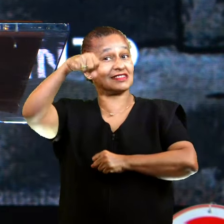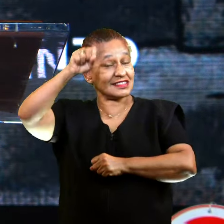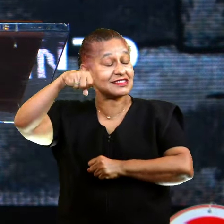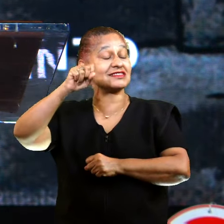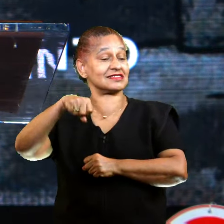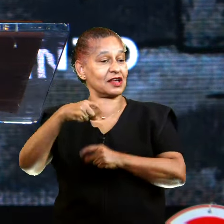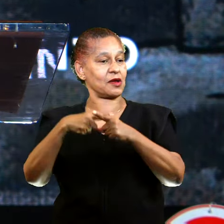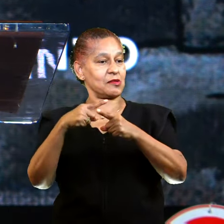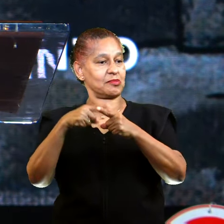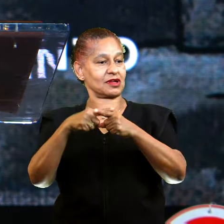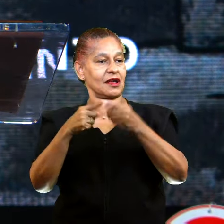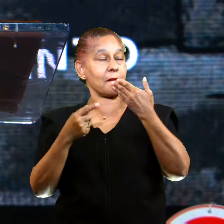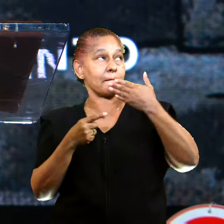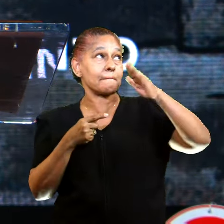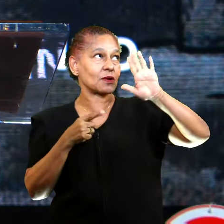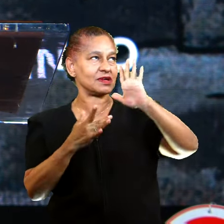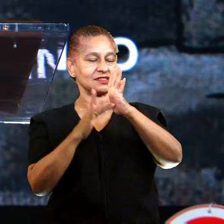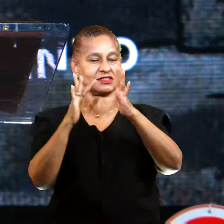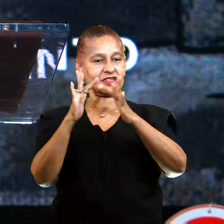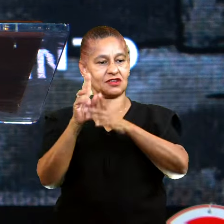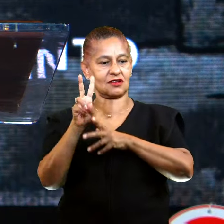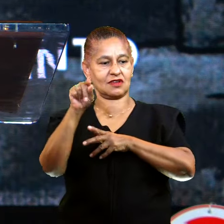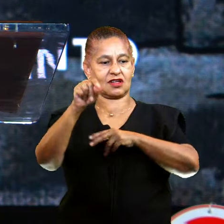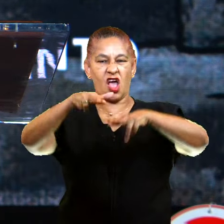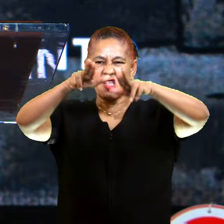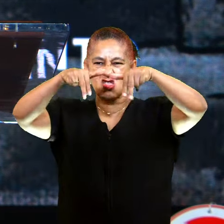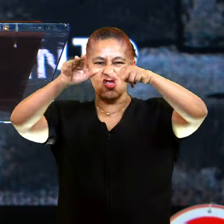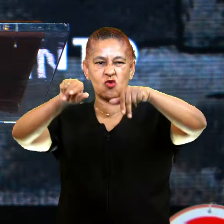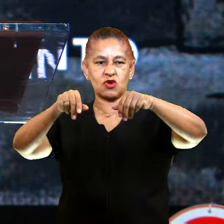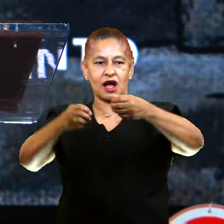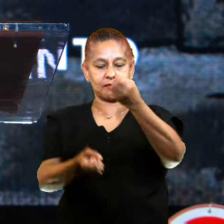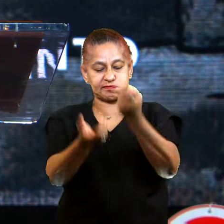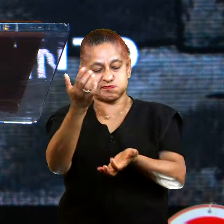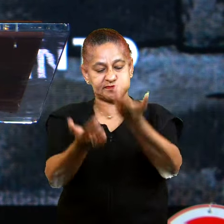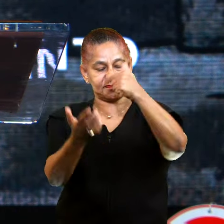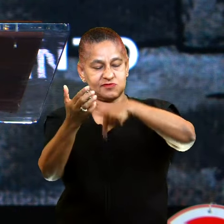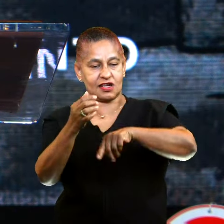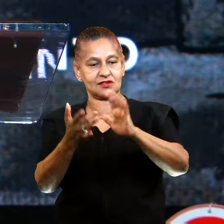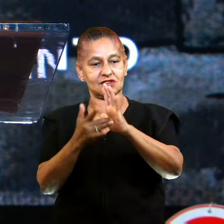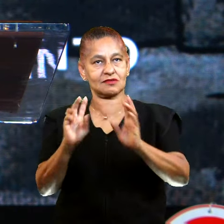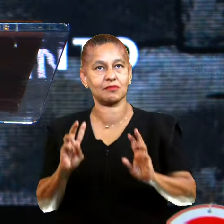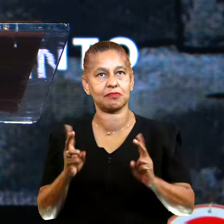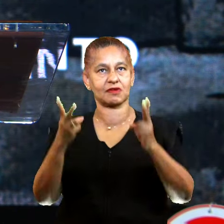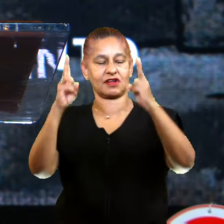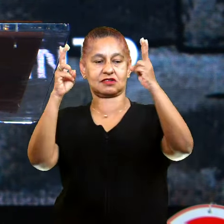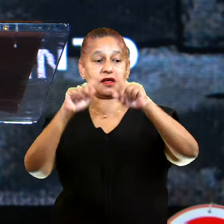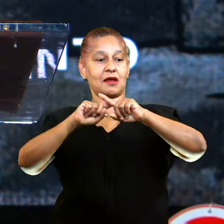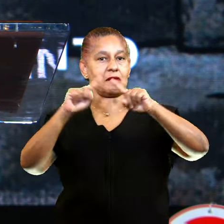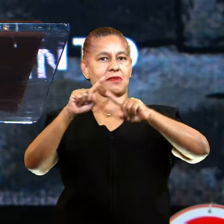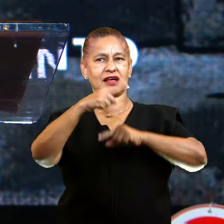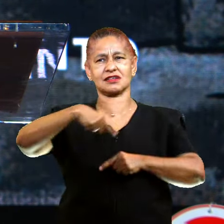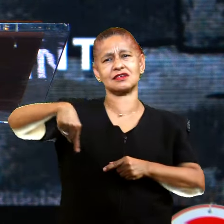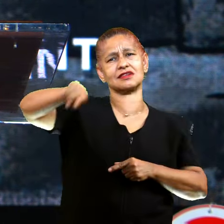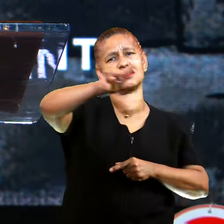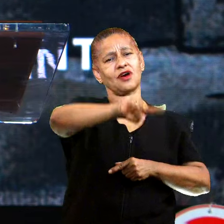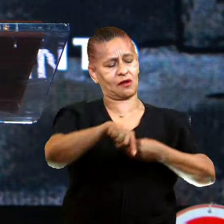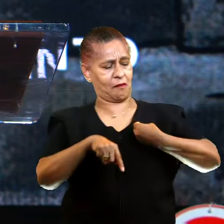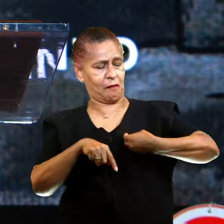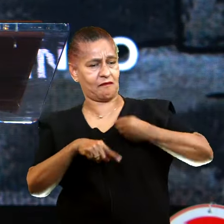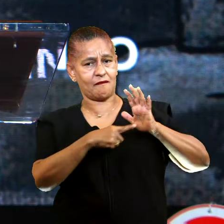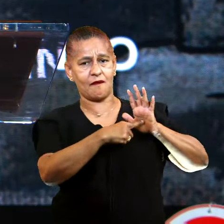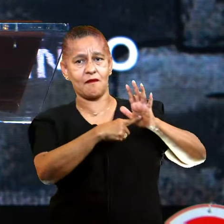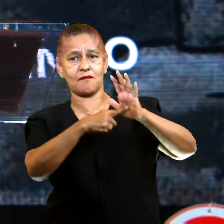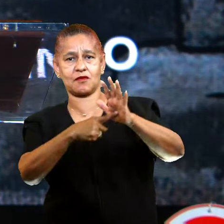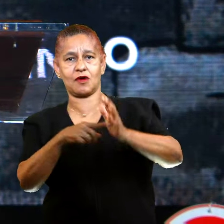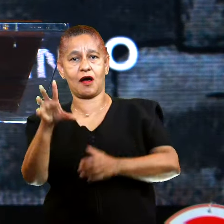portas do inferno não vão prevalecer. Mas a manifestação de quem a igreja é. A igreja de Jesus é